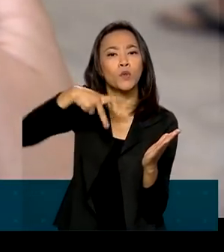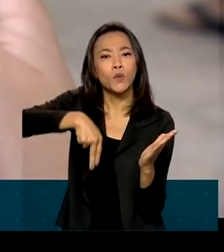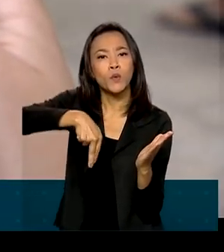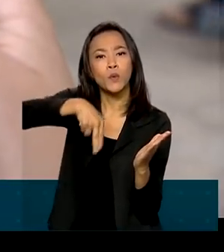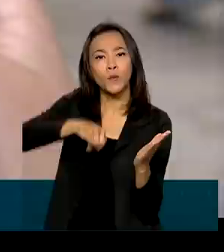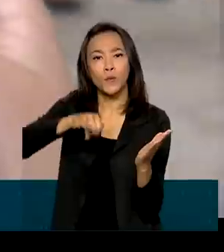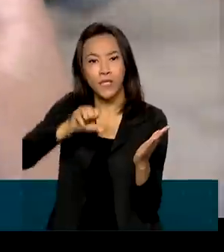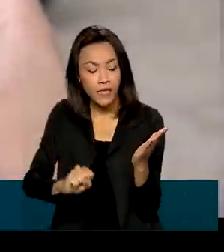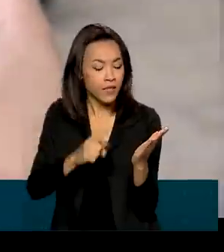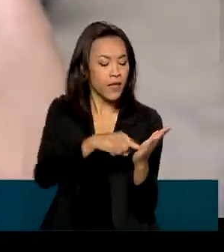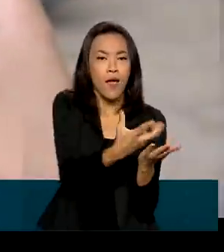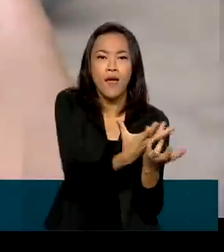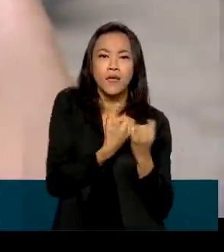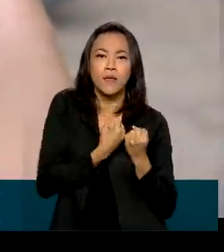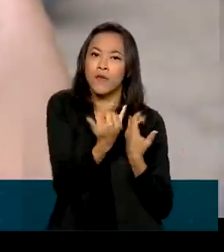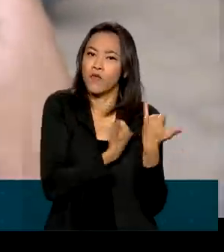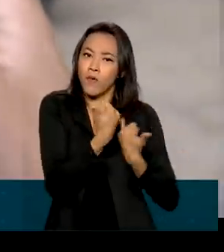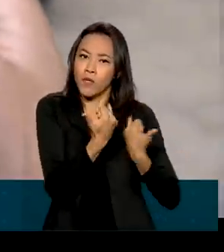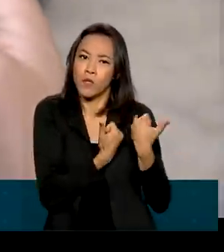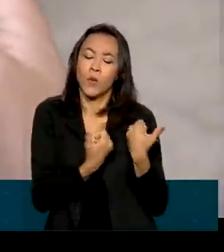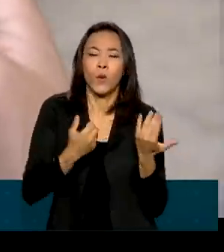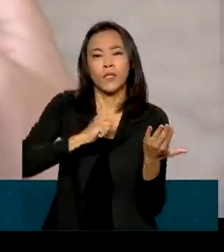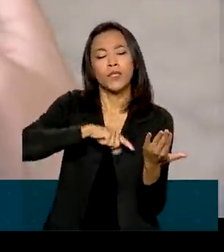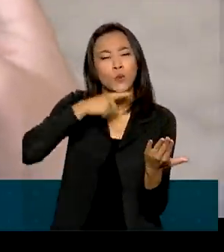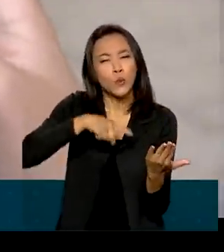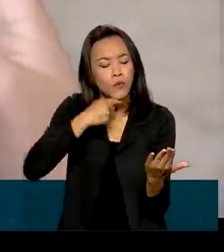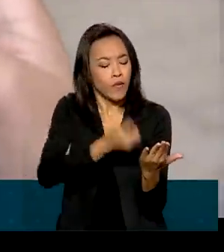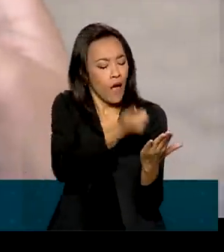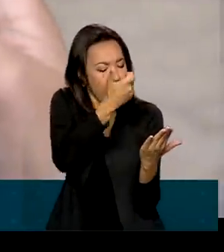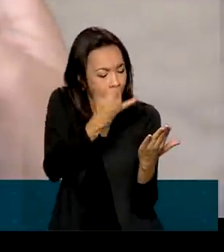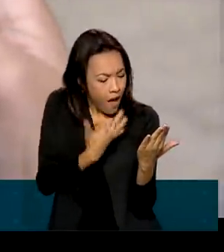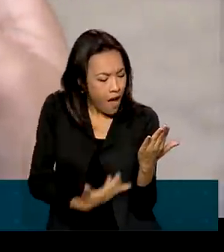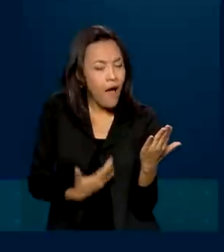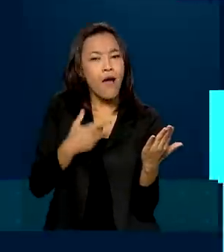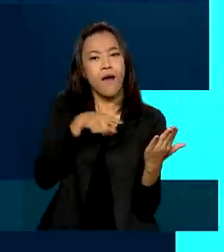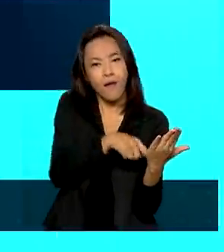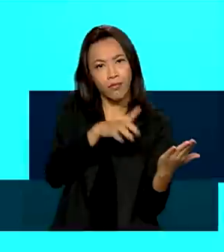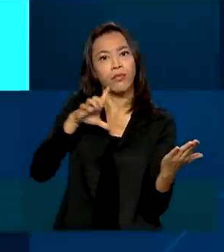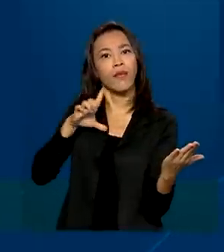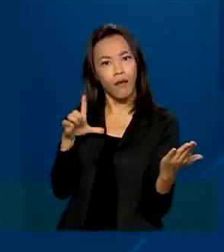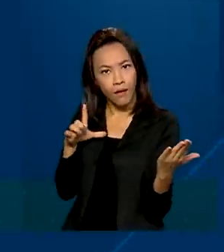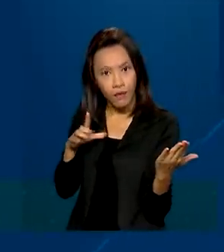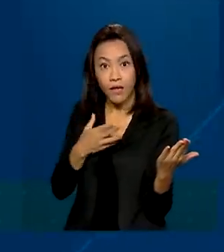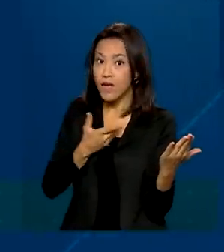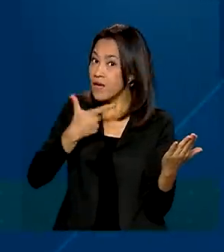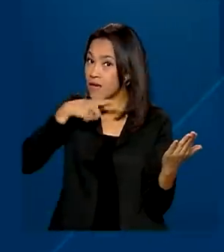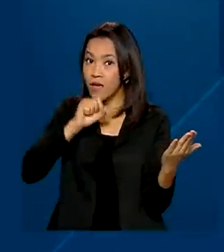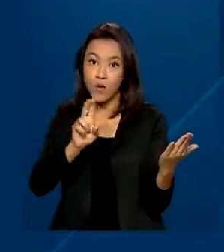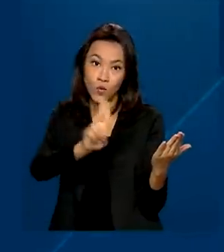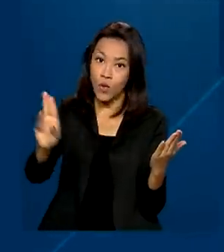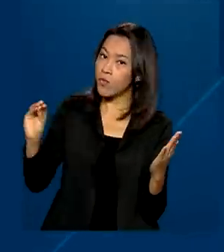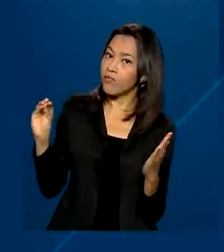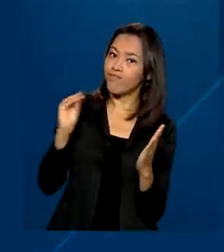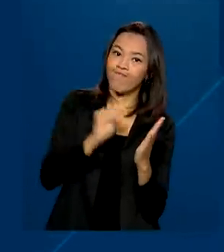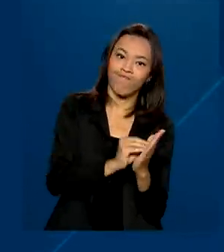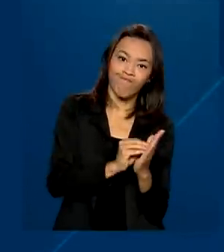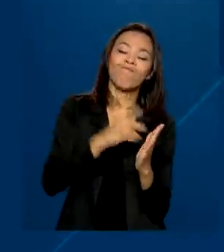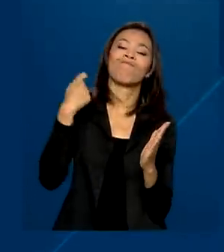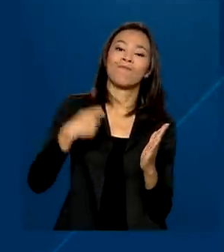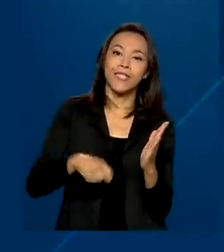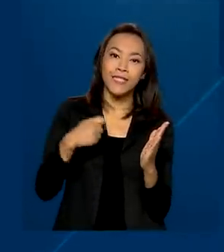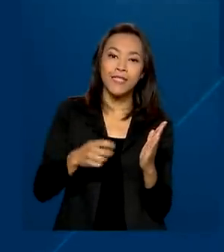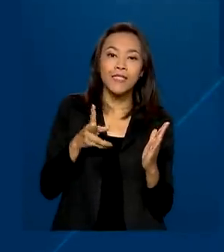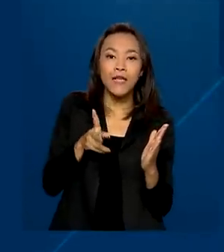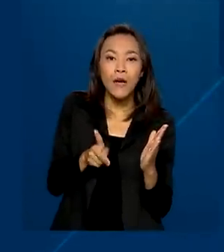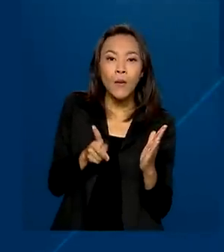notificações, além de esclarecer dúvidas com uma assistente virtual. Quem não for inscrito no Cad Único deve fazer um